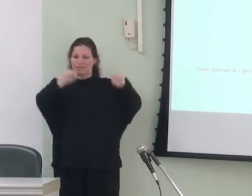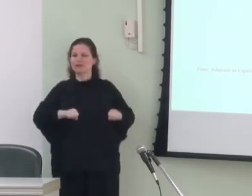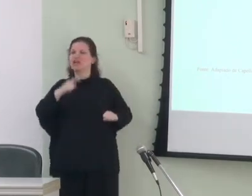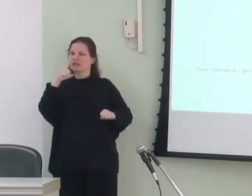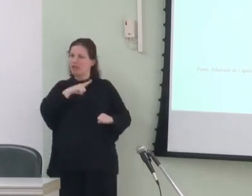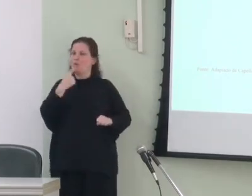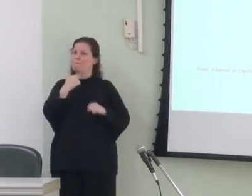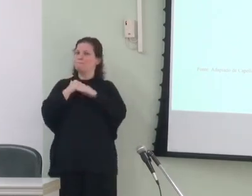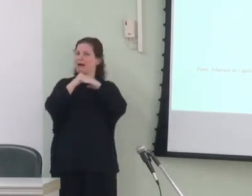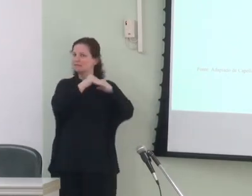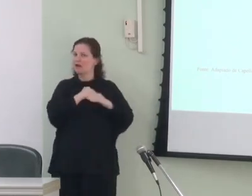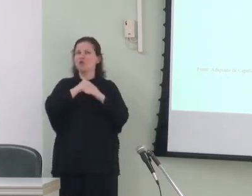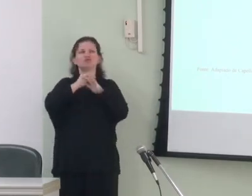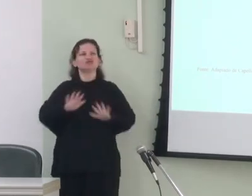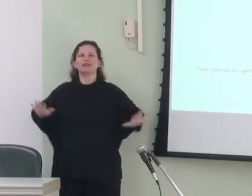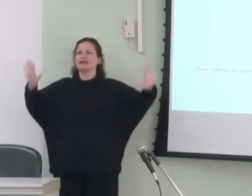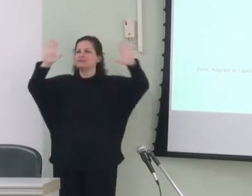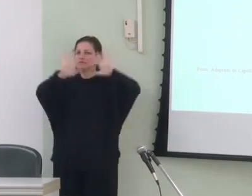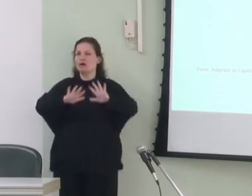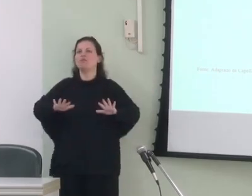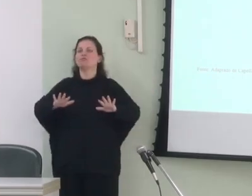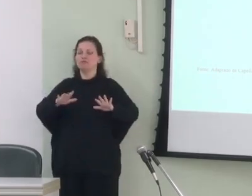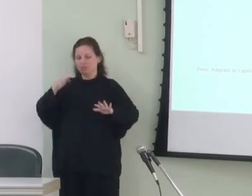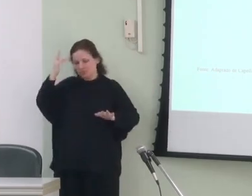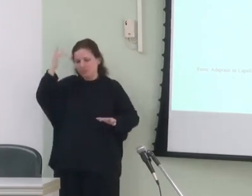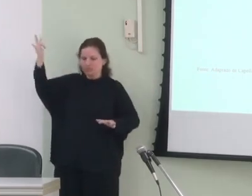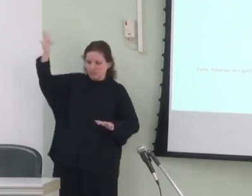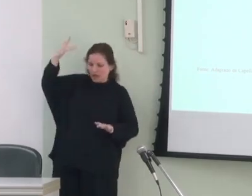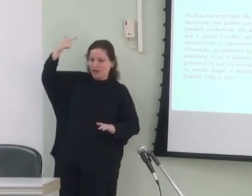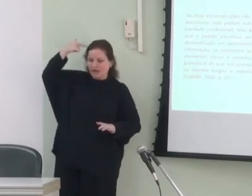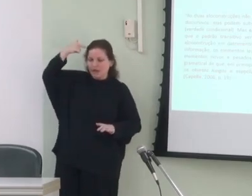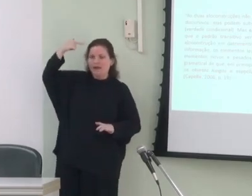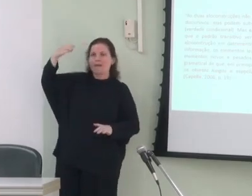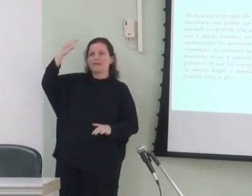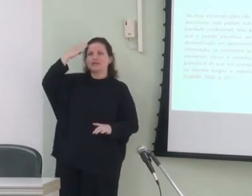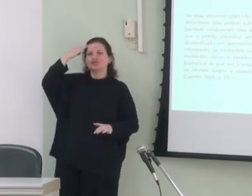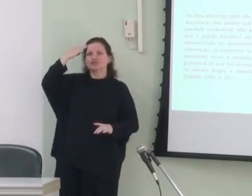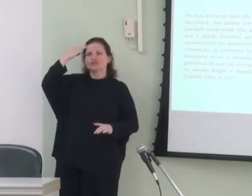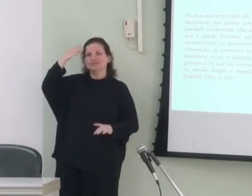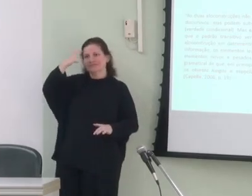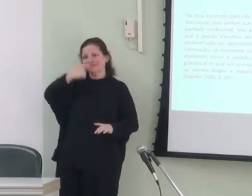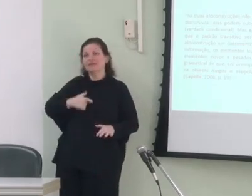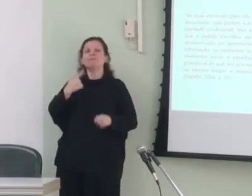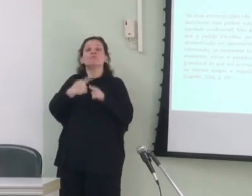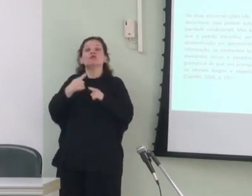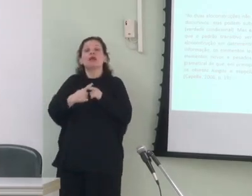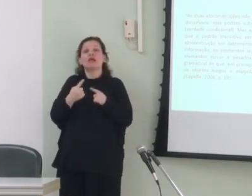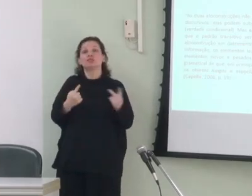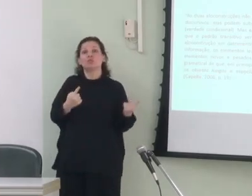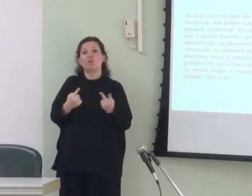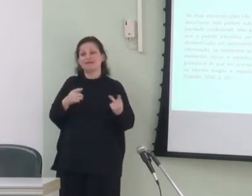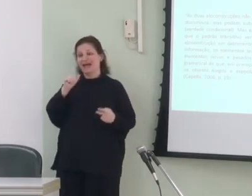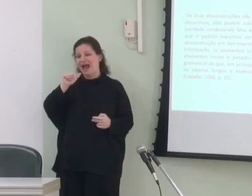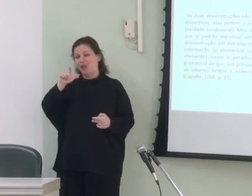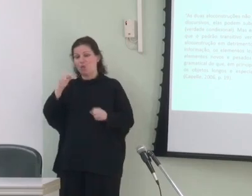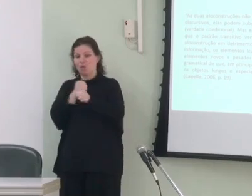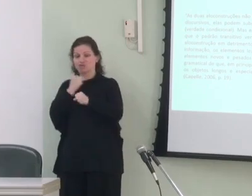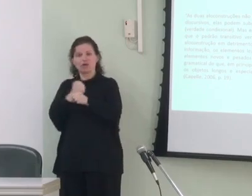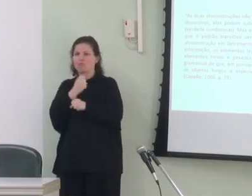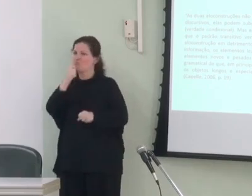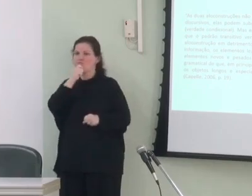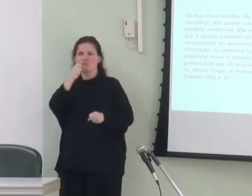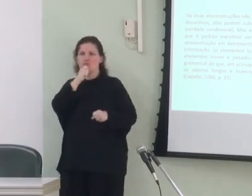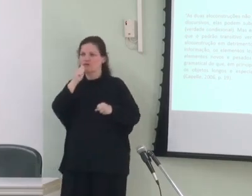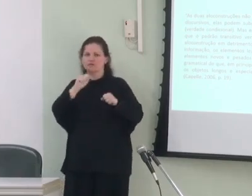padrões uma generalização que reside na mente dos falantes isso porque as duas aloconstruções não estão em